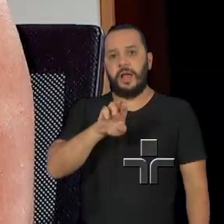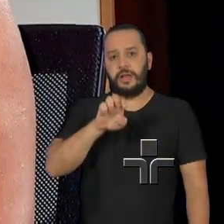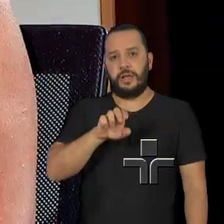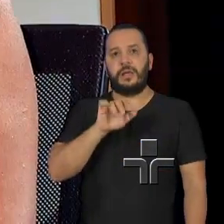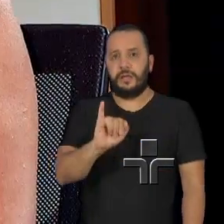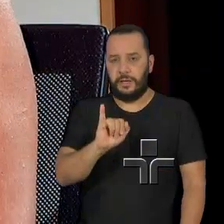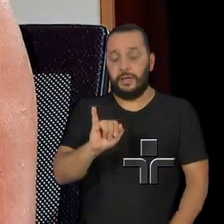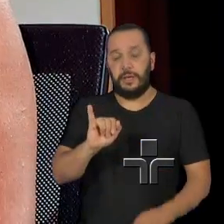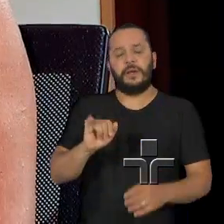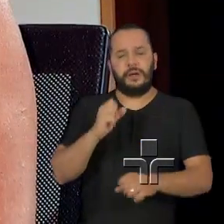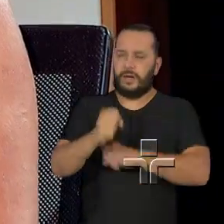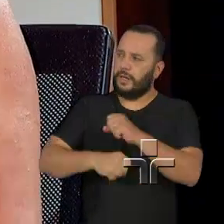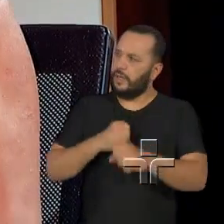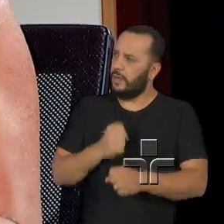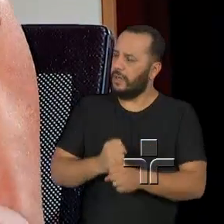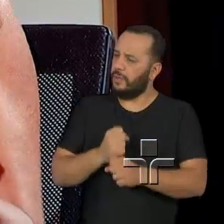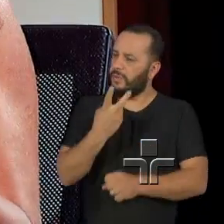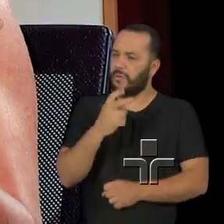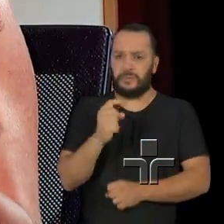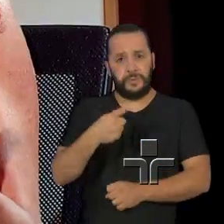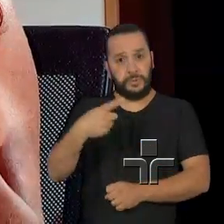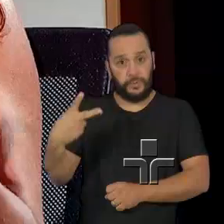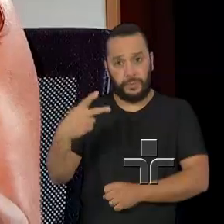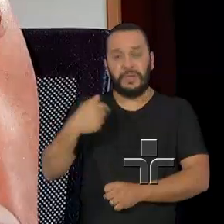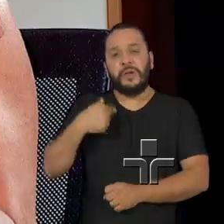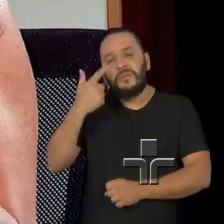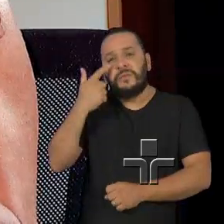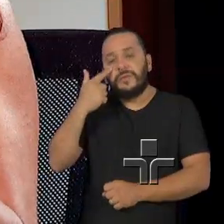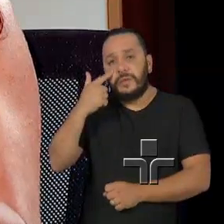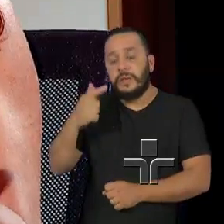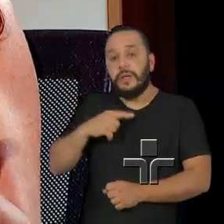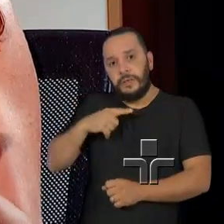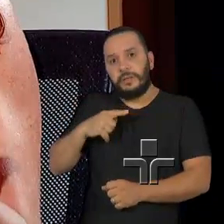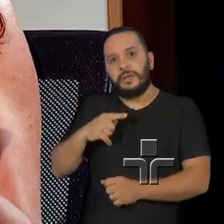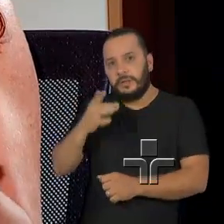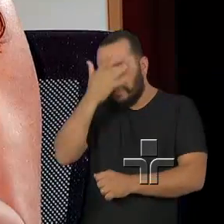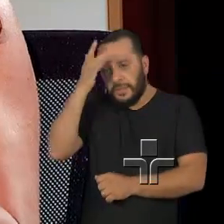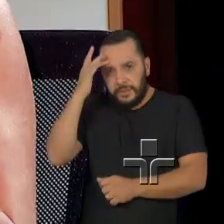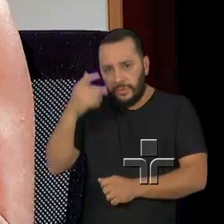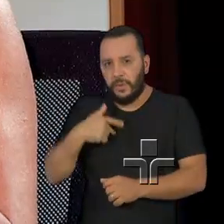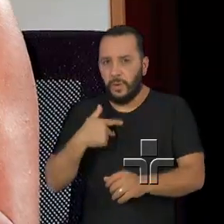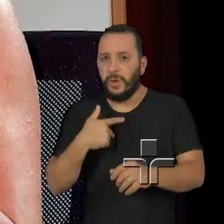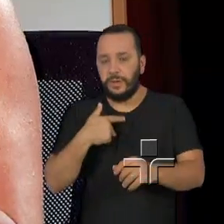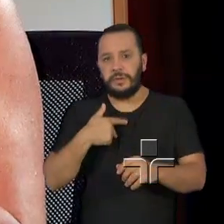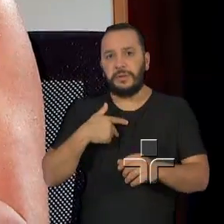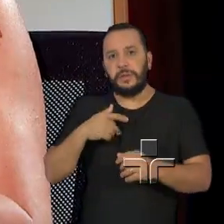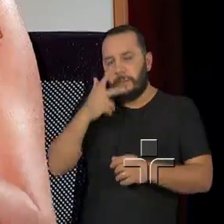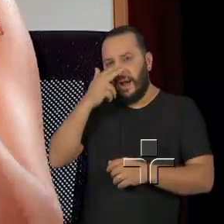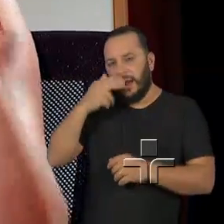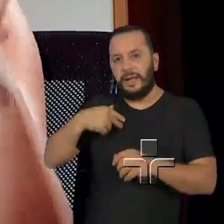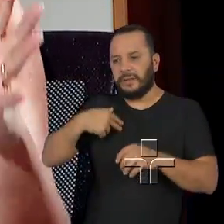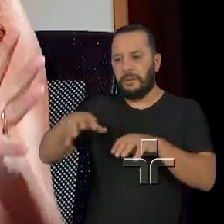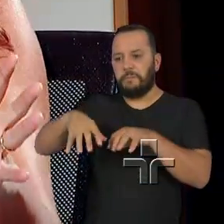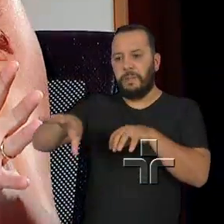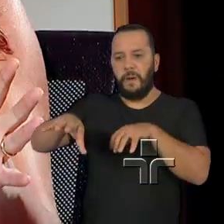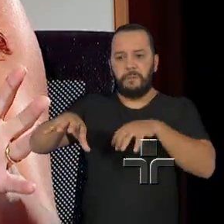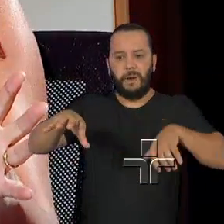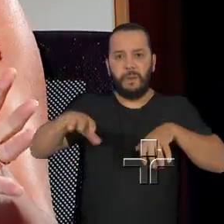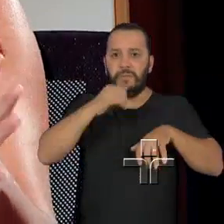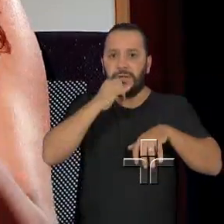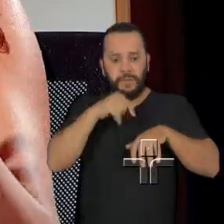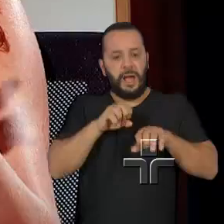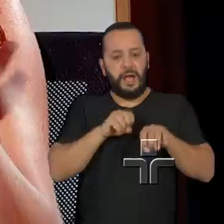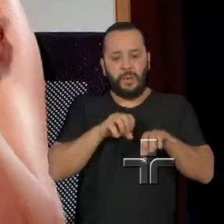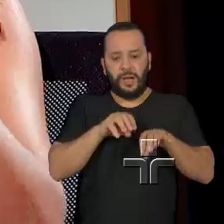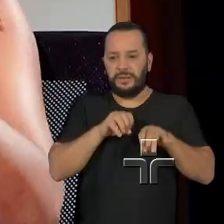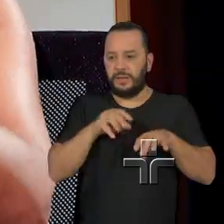a atuação da rede de proteção da infância de maneira bastante individualizada. A educação em